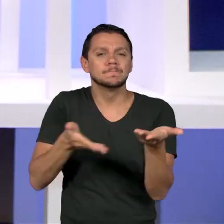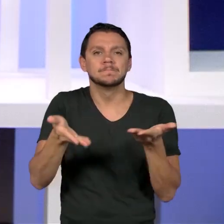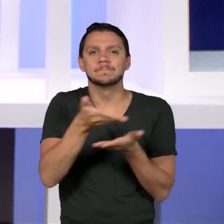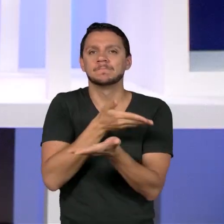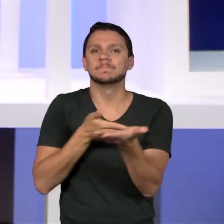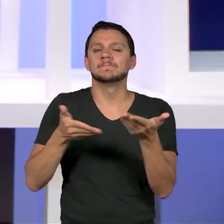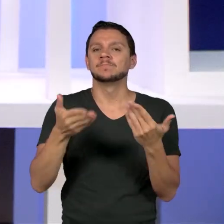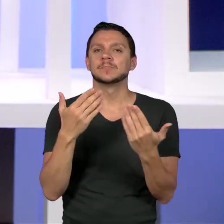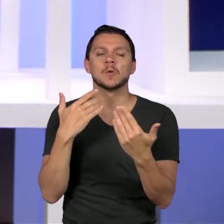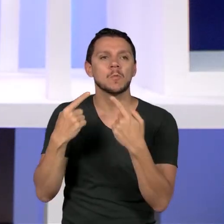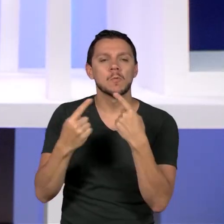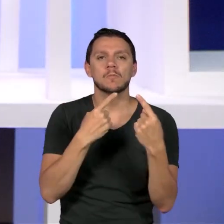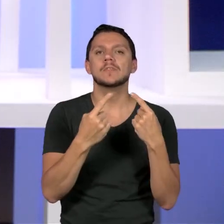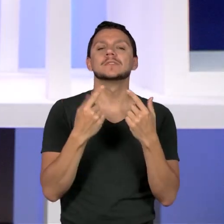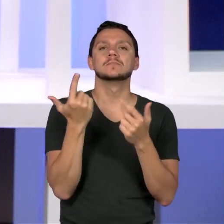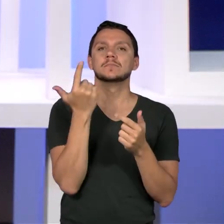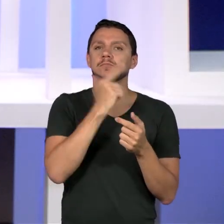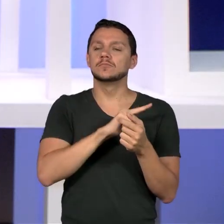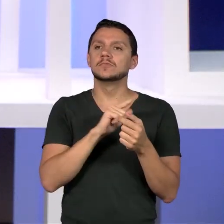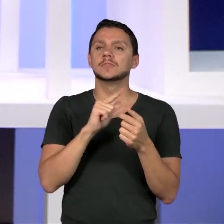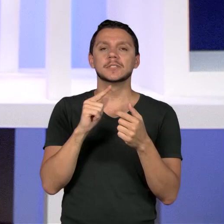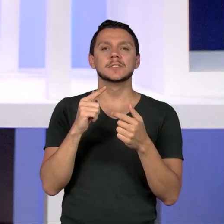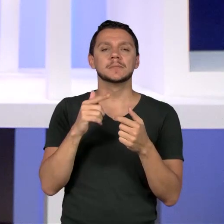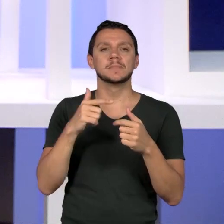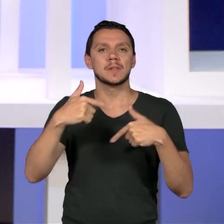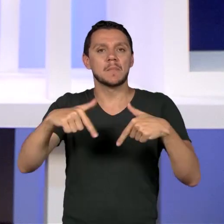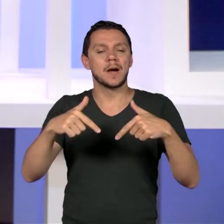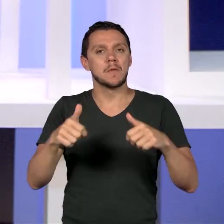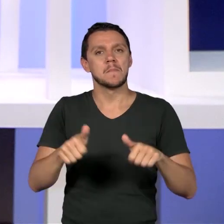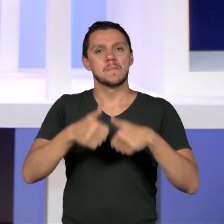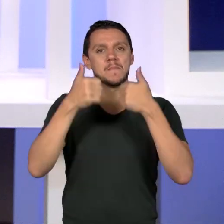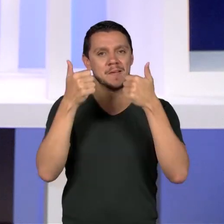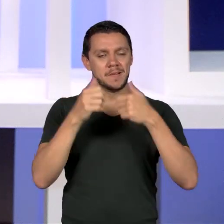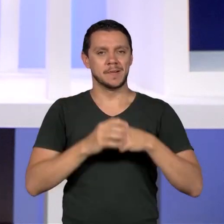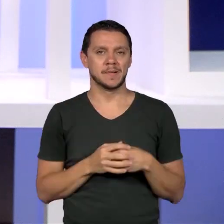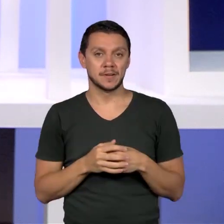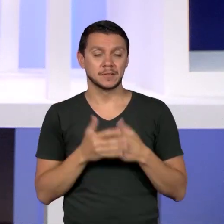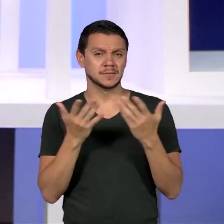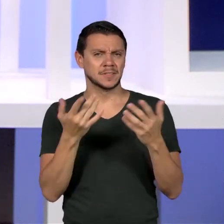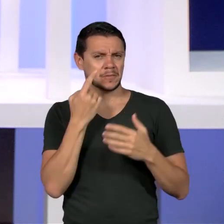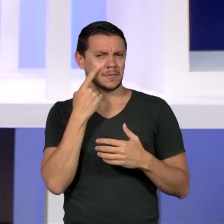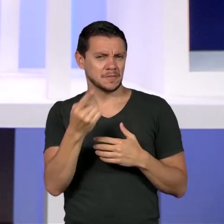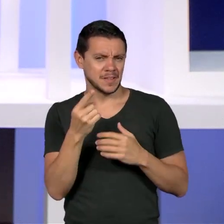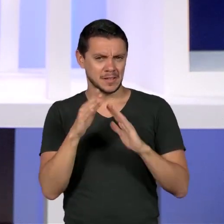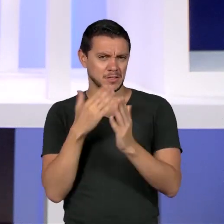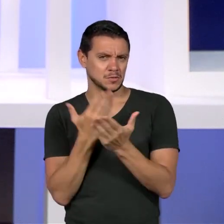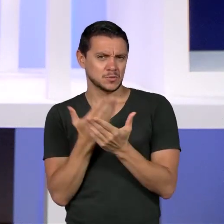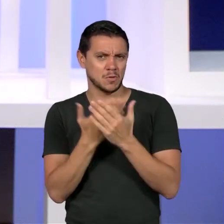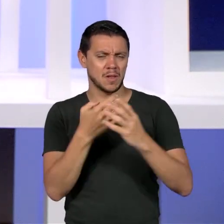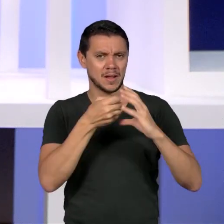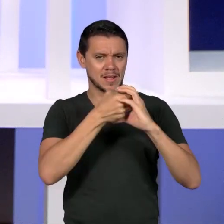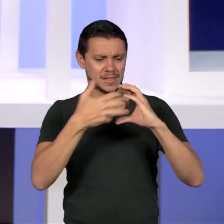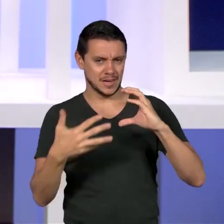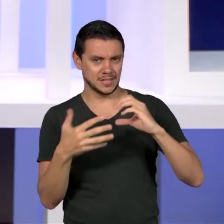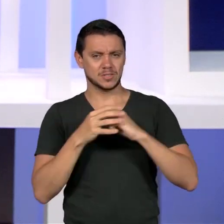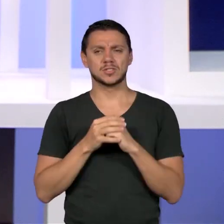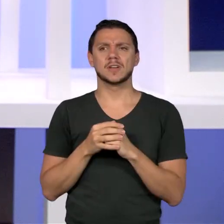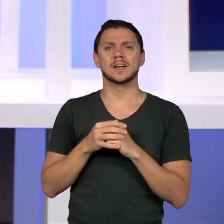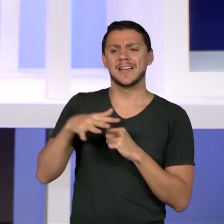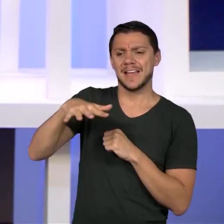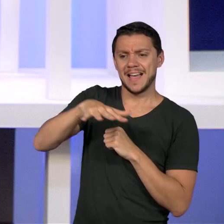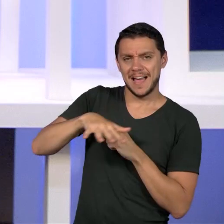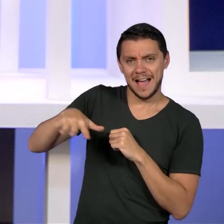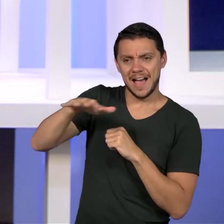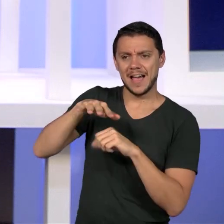sendo desenvolvido na formação. Então, quando se olha as características das escolas e as características dos sistemas com